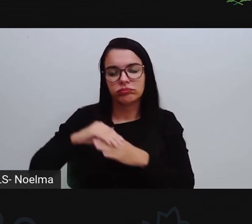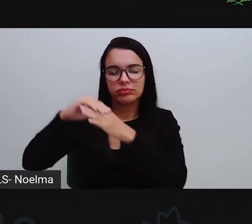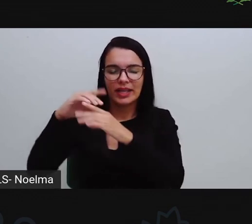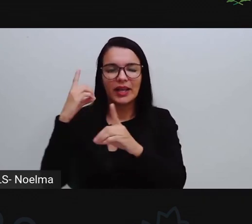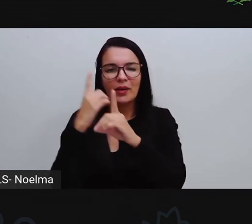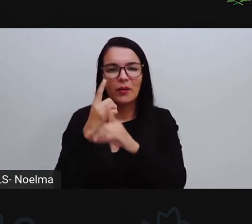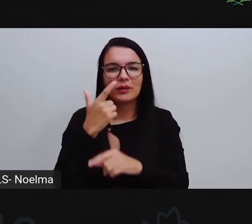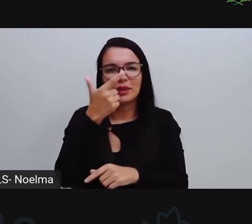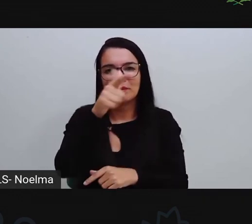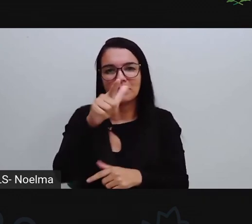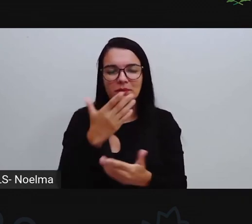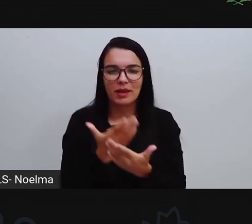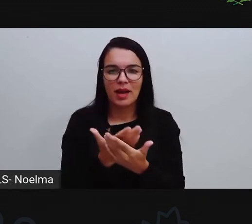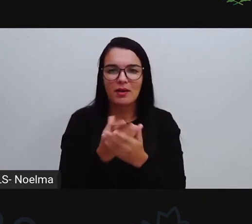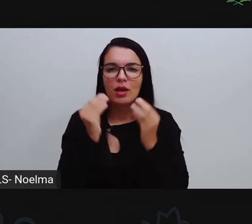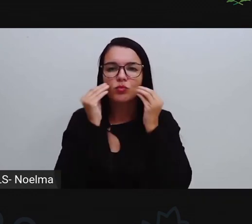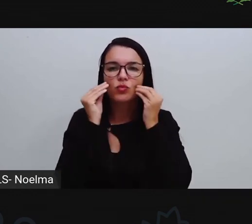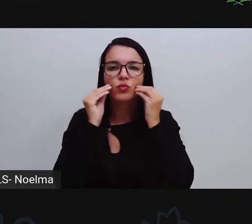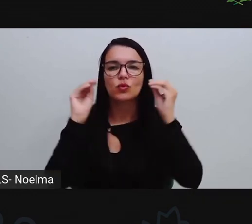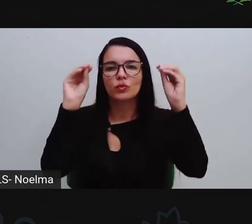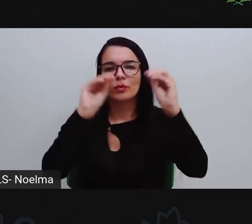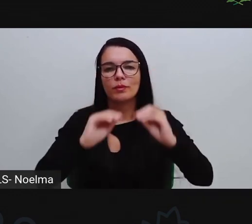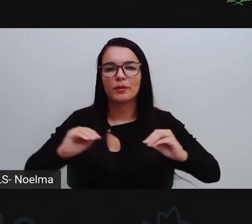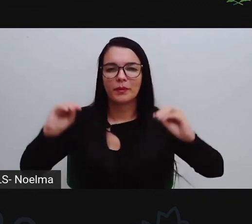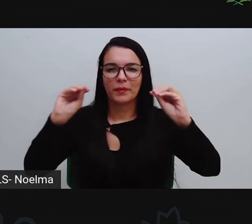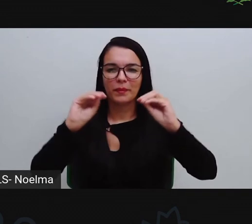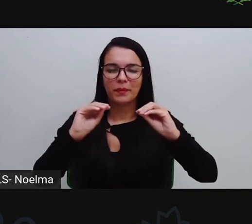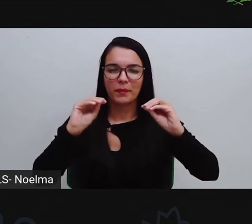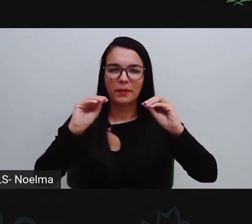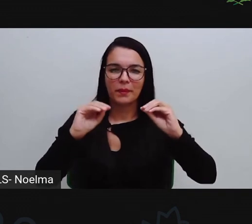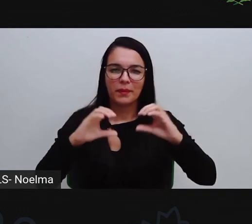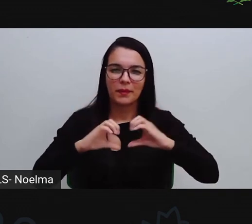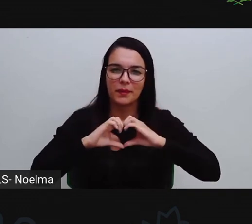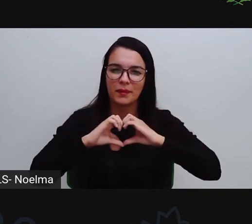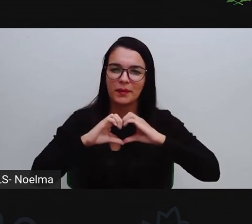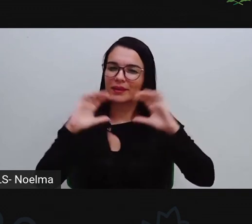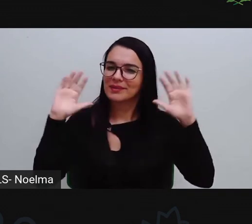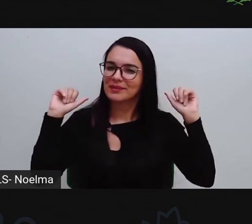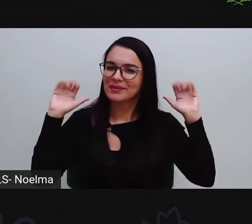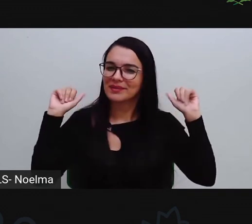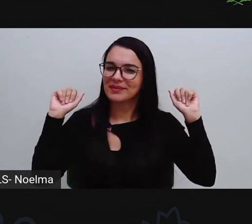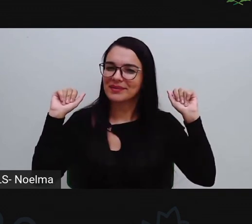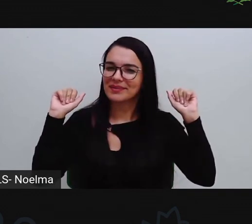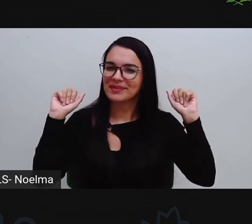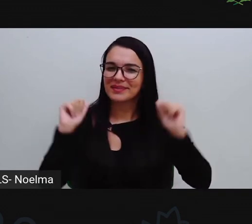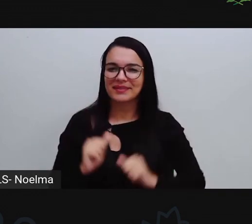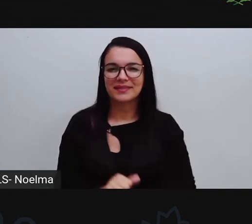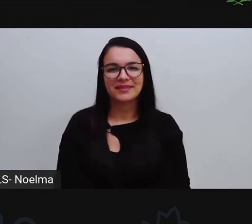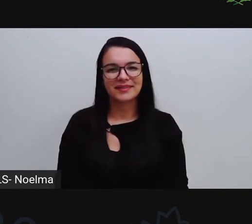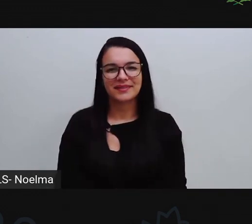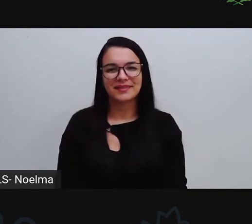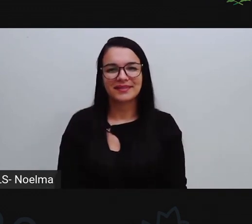gente se encontra na nossa próxima aula. Beijo no coração de cada um de vocês e até lá. Tchau, tchau. tchau.